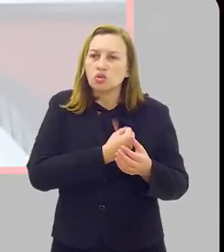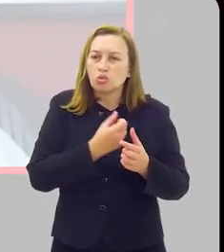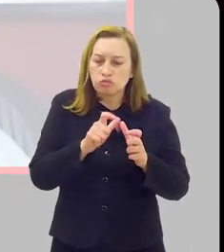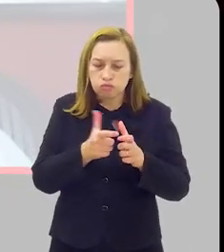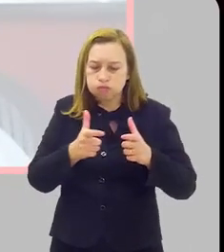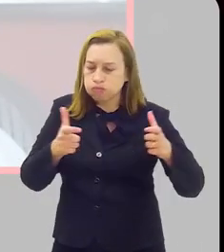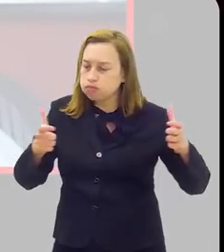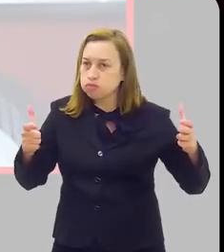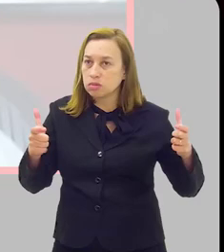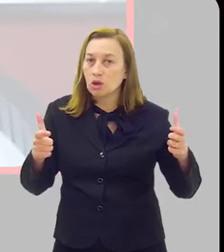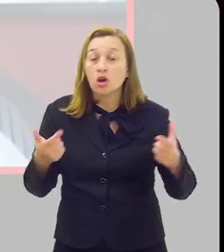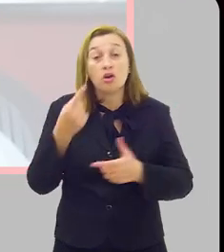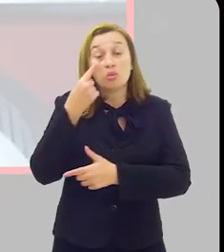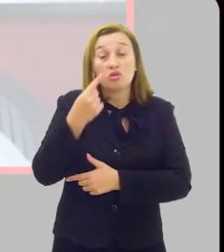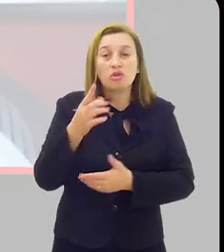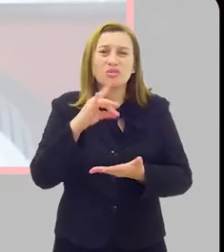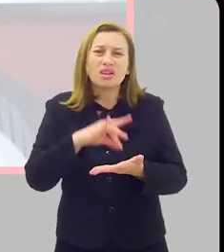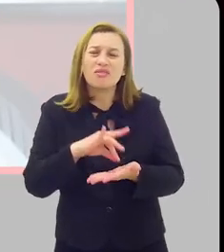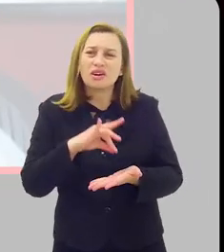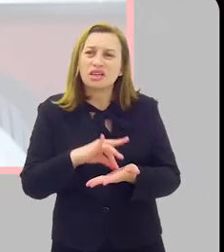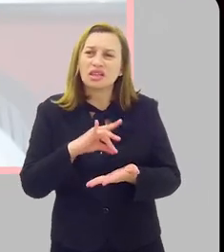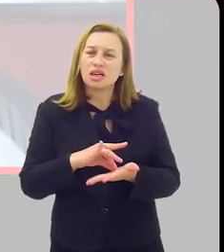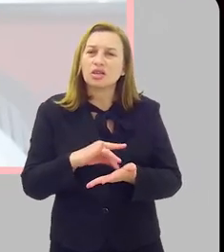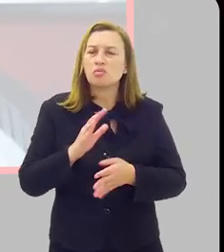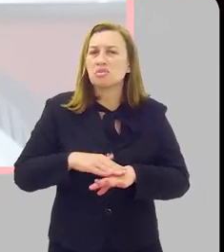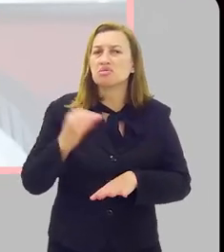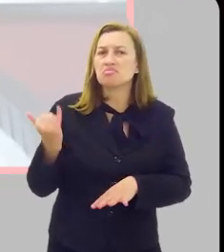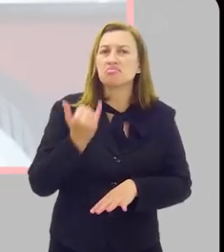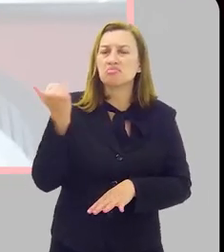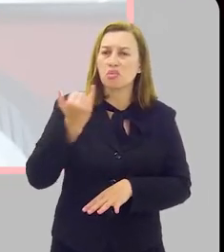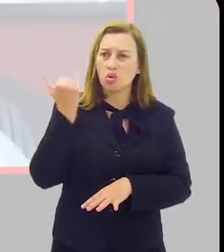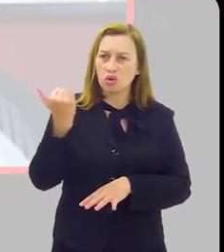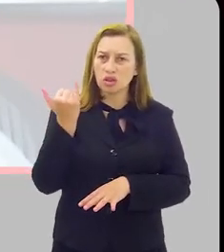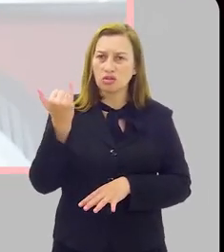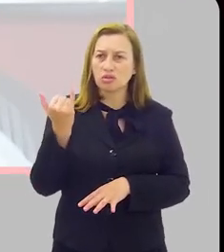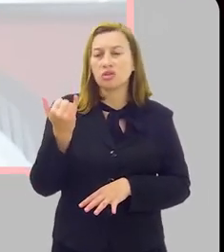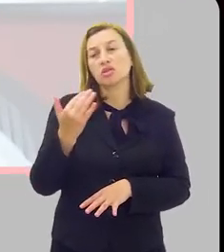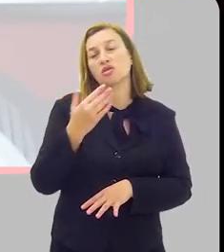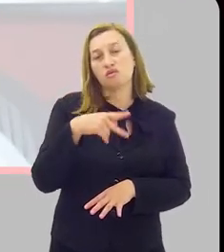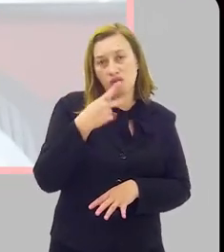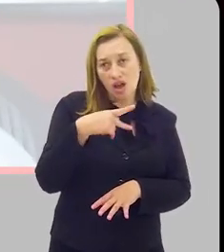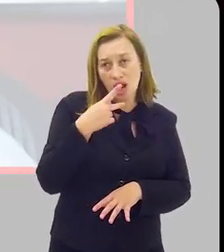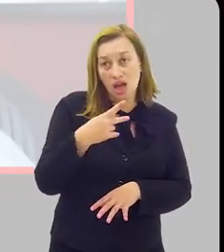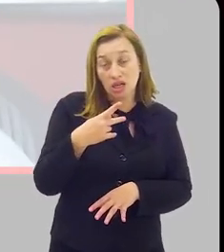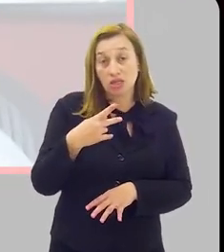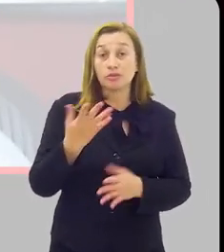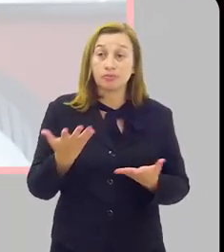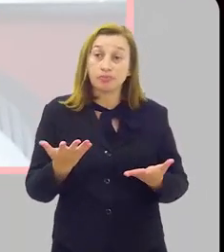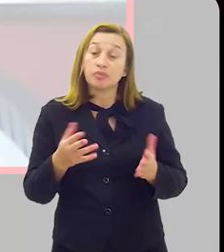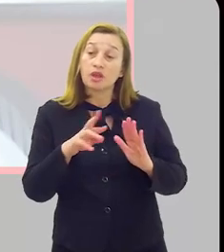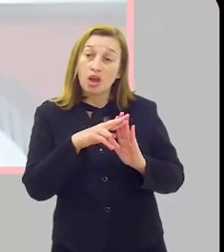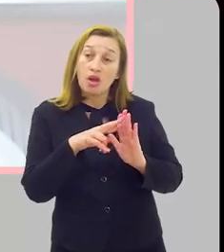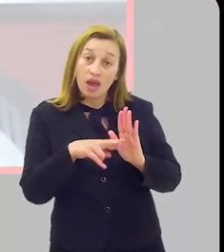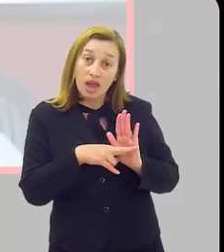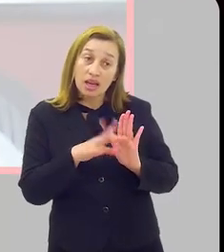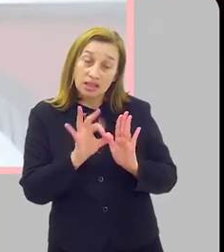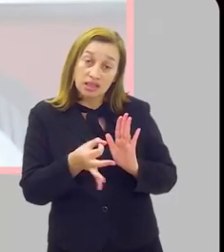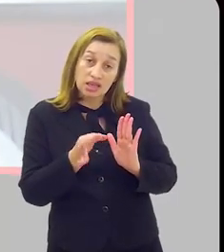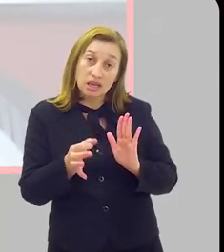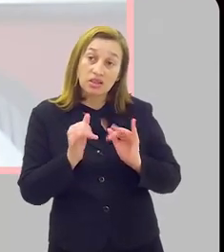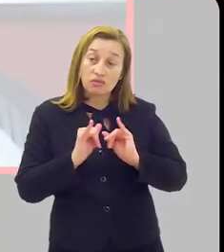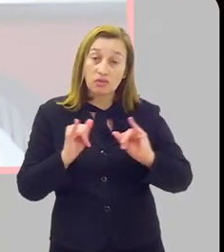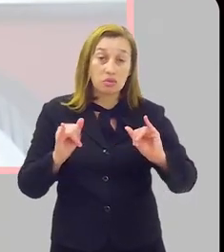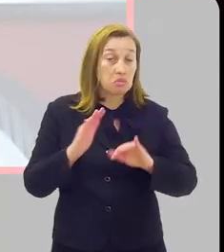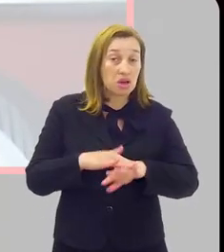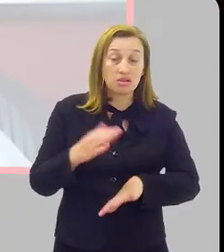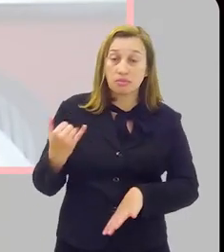O que nós temos visto, na verdade, é que o mais importante que eu tenho recomendado, e essa seria a recomendação que eu consideraria